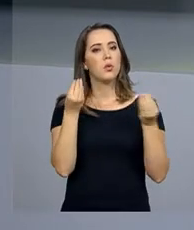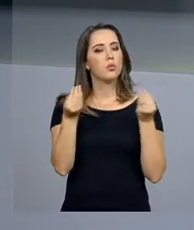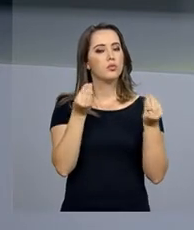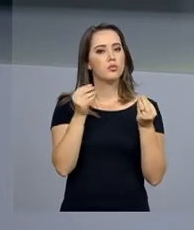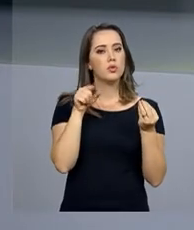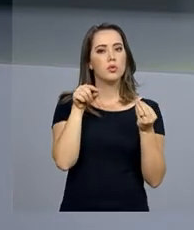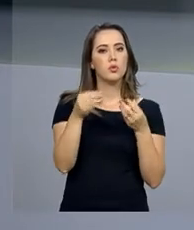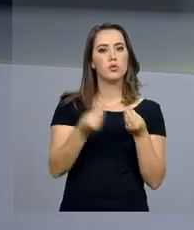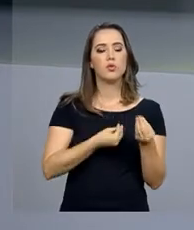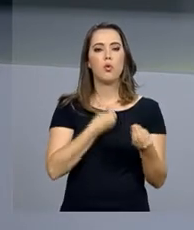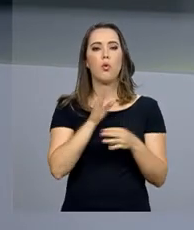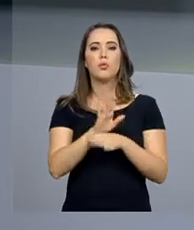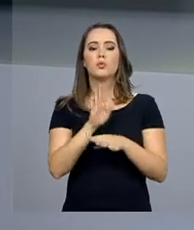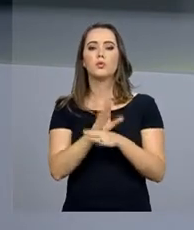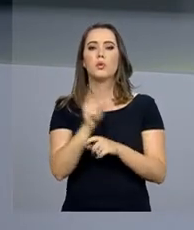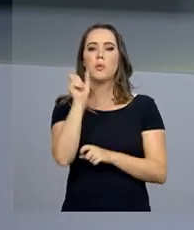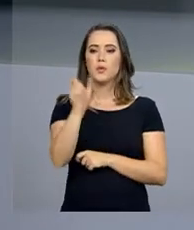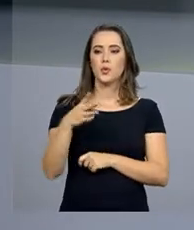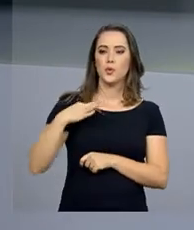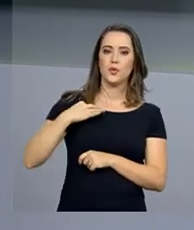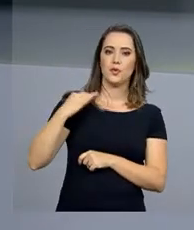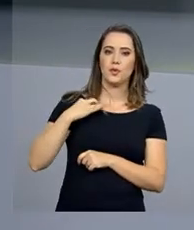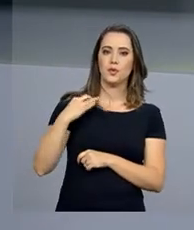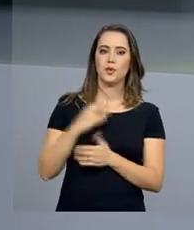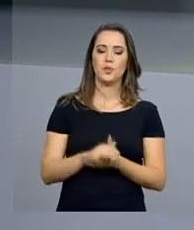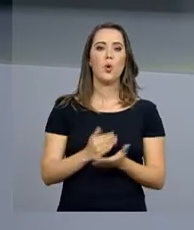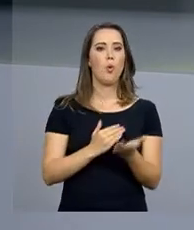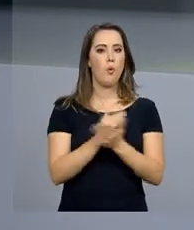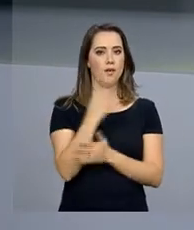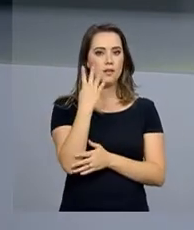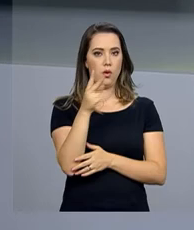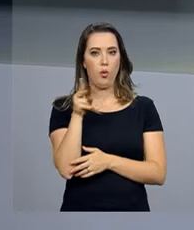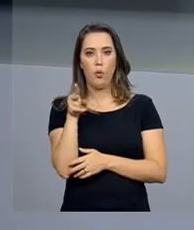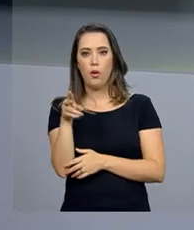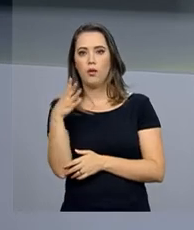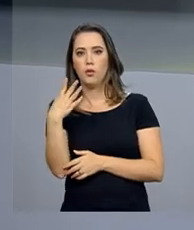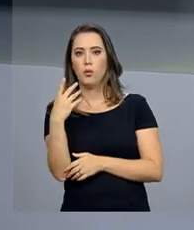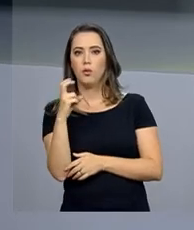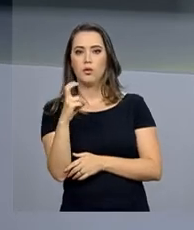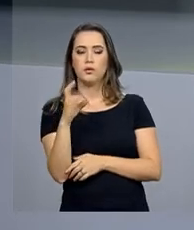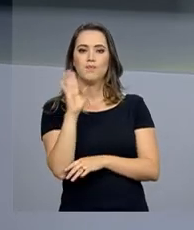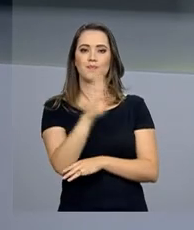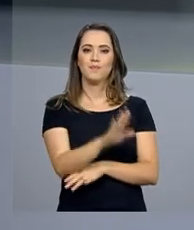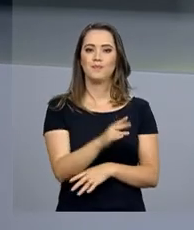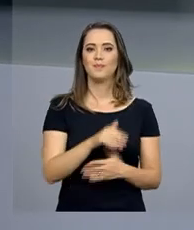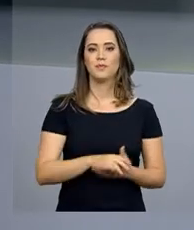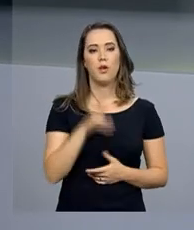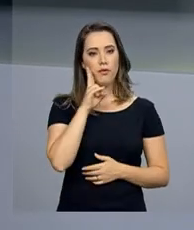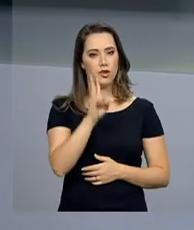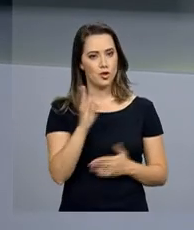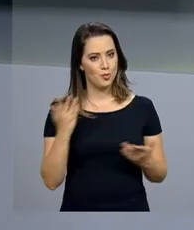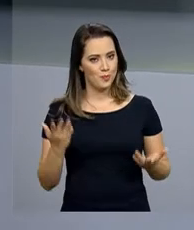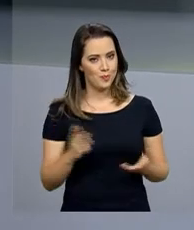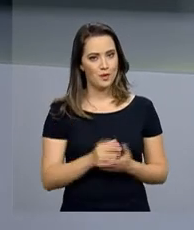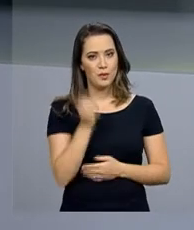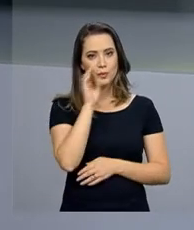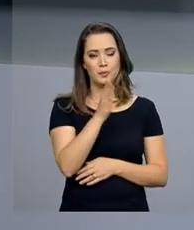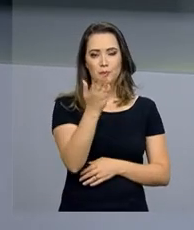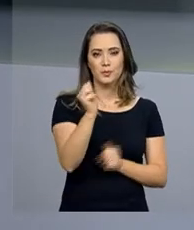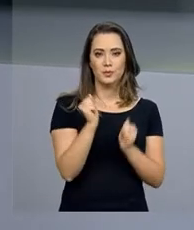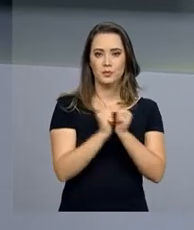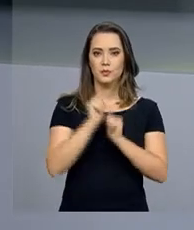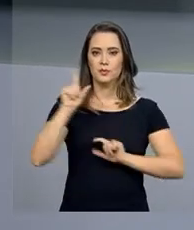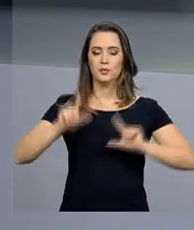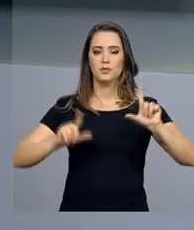características e os benefícios de um trabalho voluntário. Começa às 4h45 da tarde. Acompanhe. Uma boa tarde para